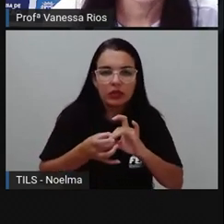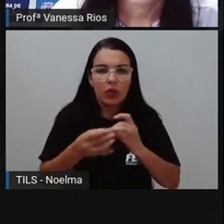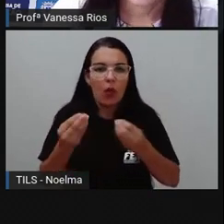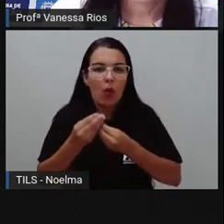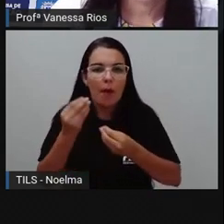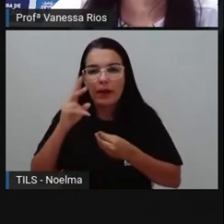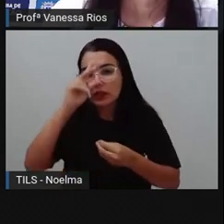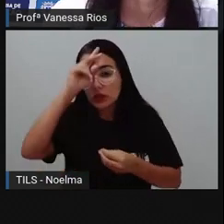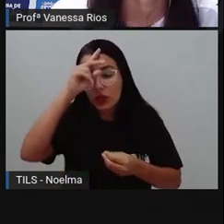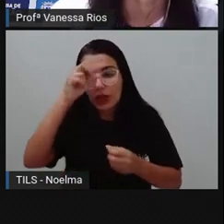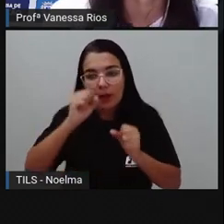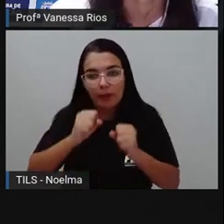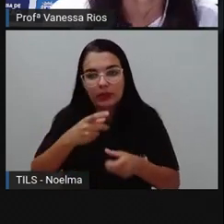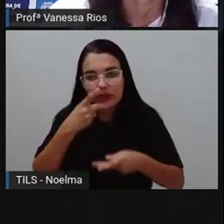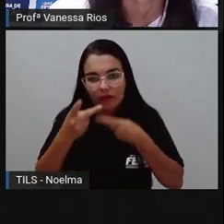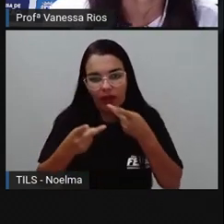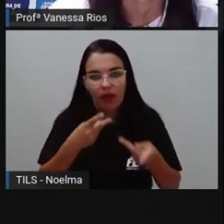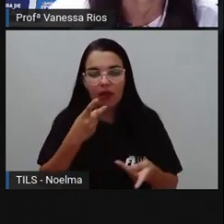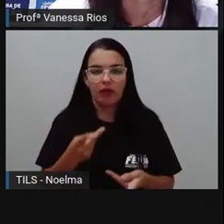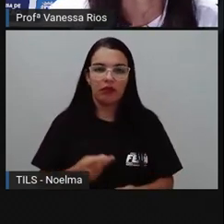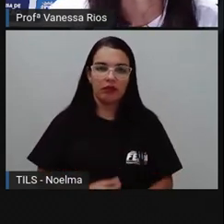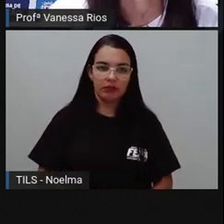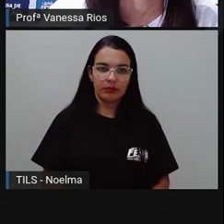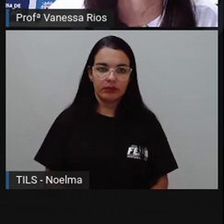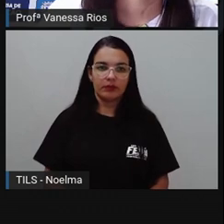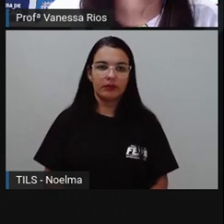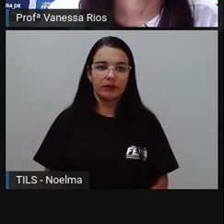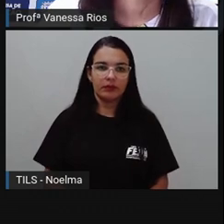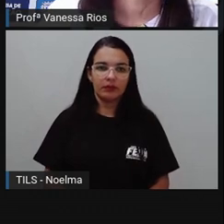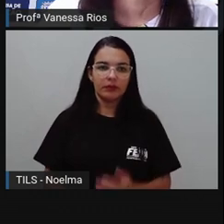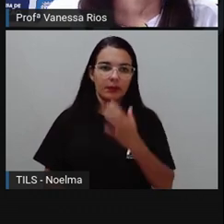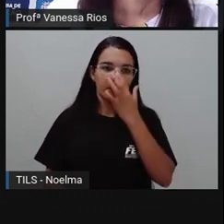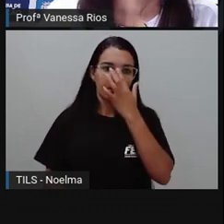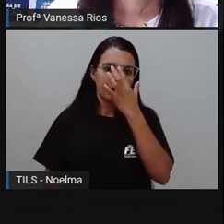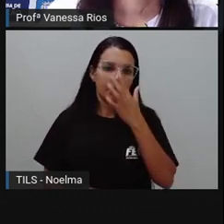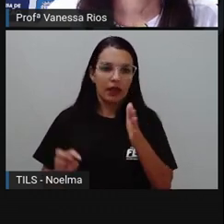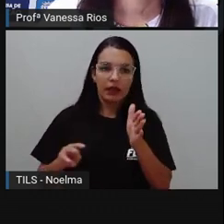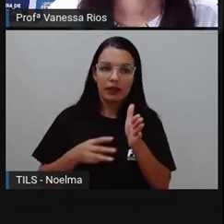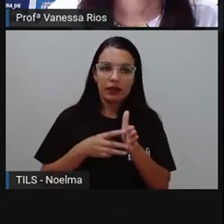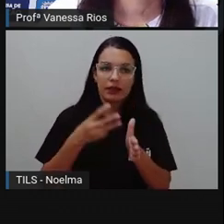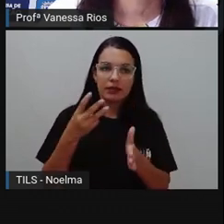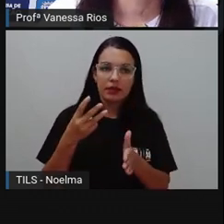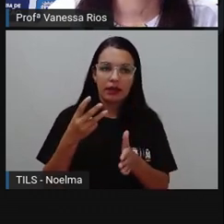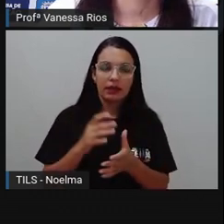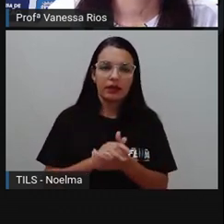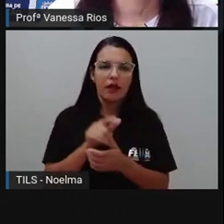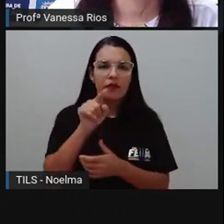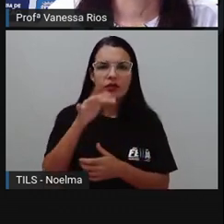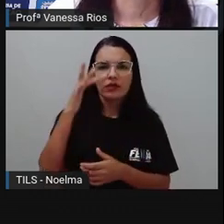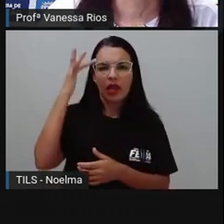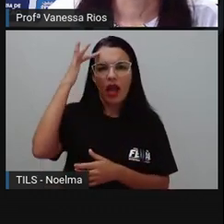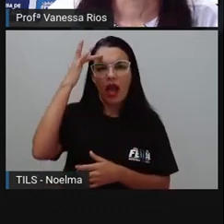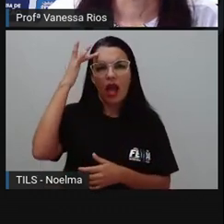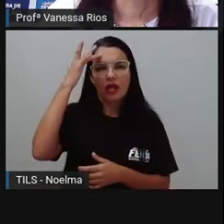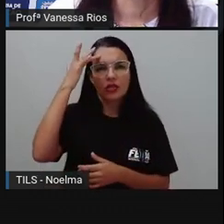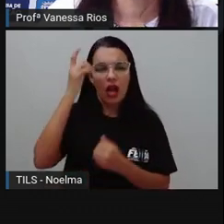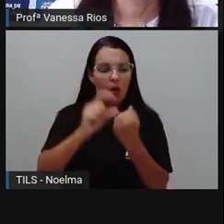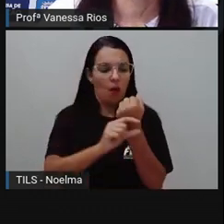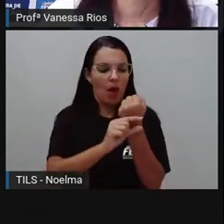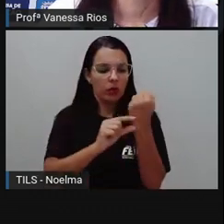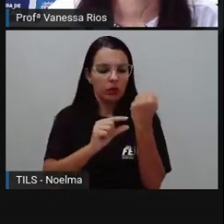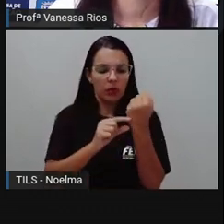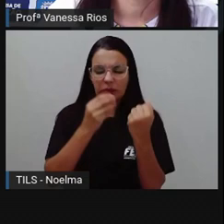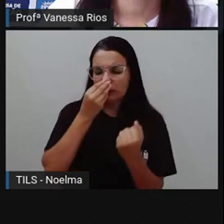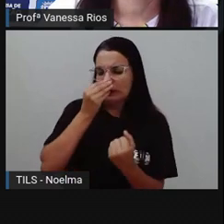abordada. Olha só outra pergunta. Você acha que o autor rejeita a obra ao